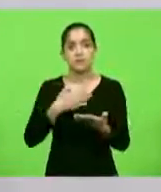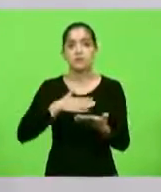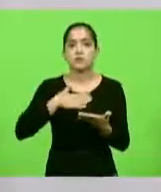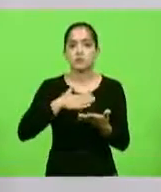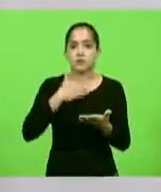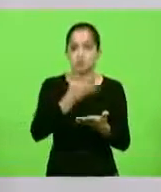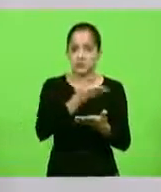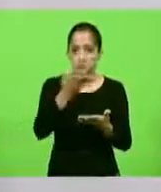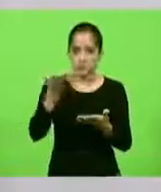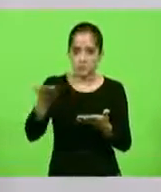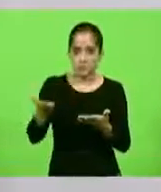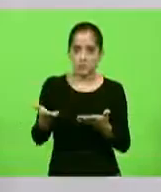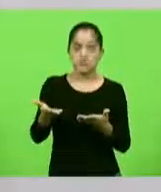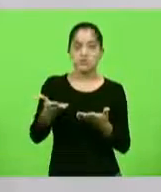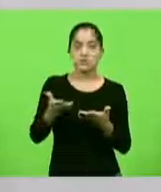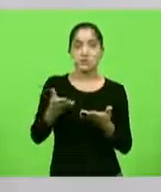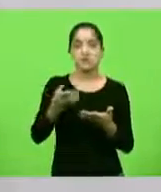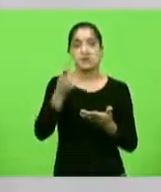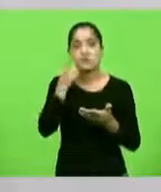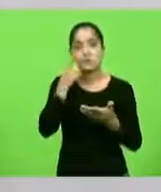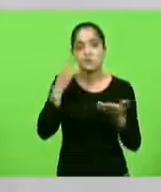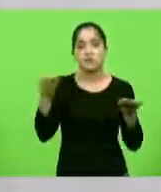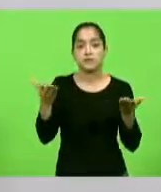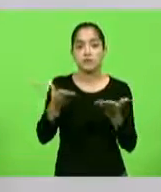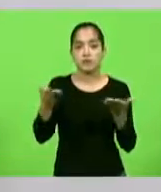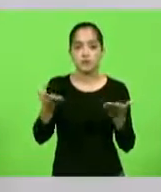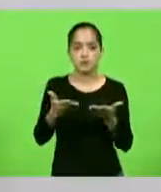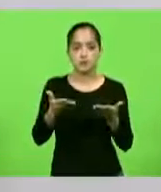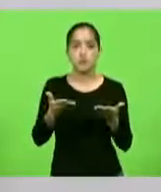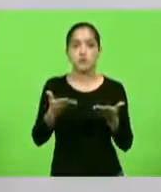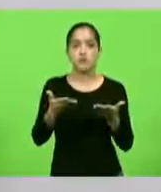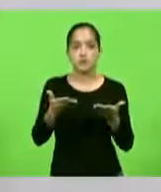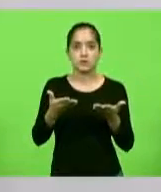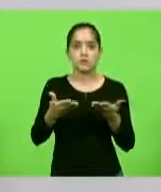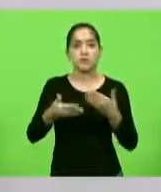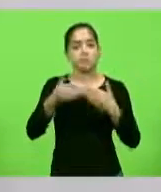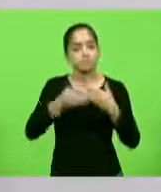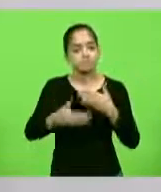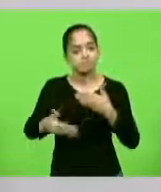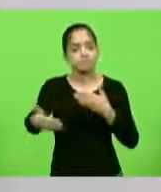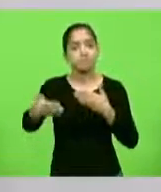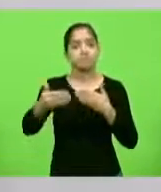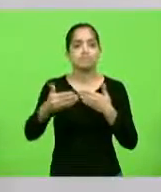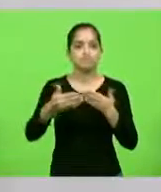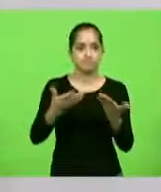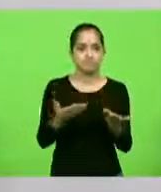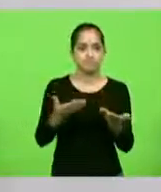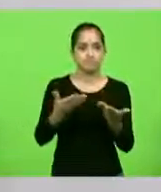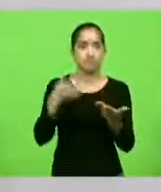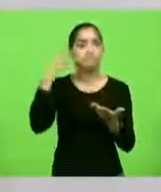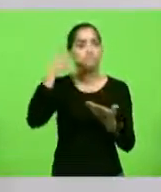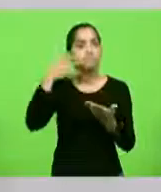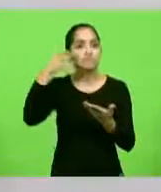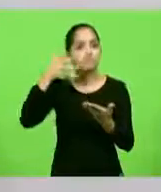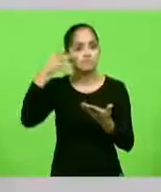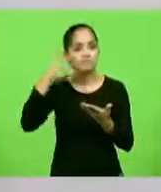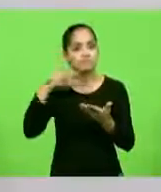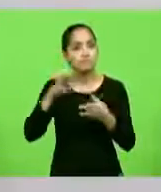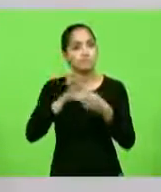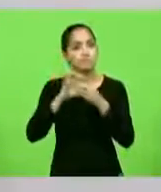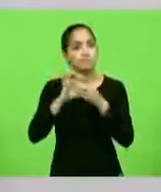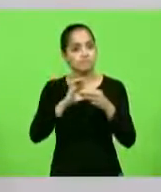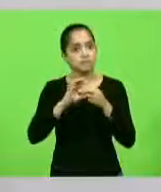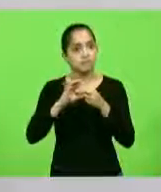os amigos parlamentares, quem nos assiste, possa levar, levar adiante essa fala, esse discurso, que a gente possa unir os 40